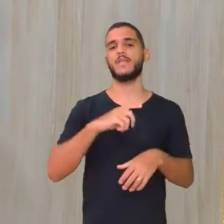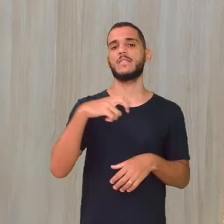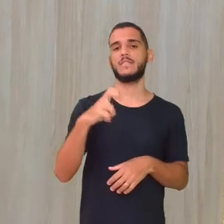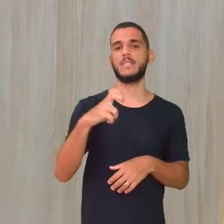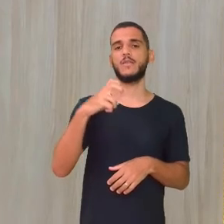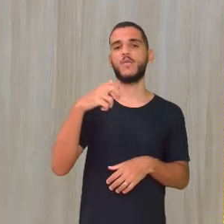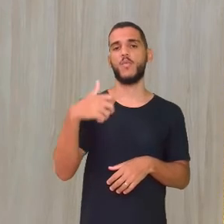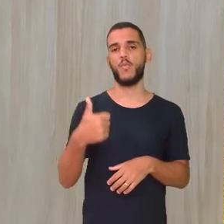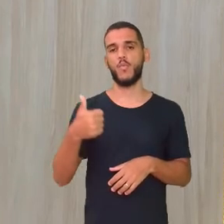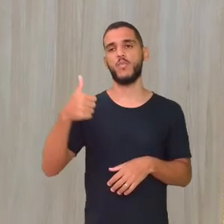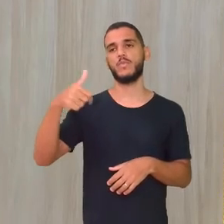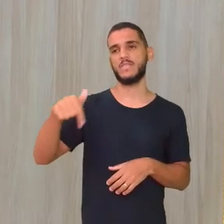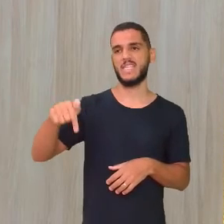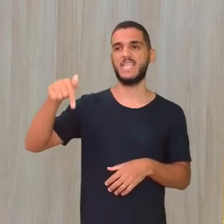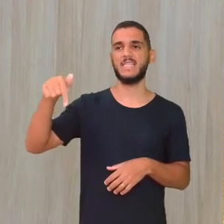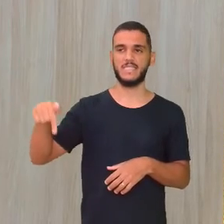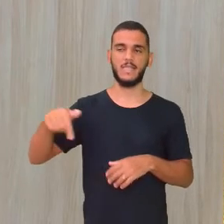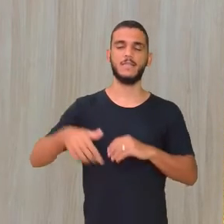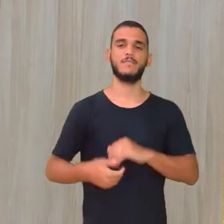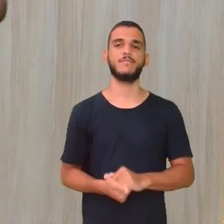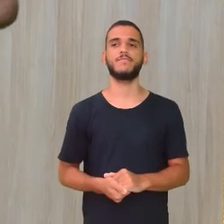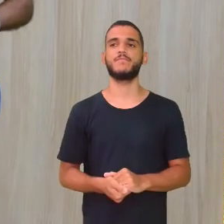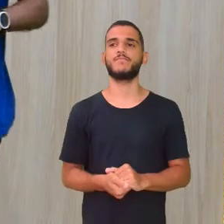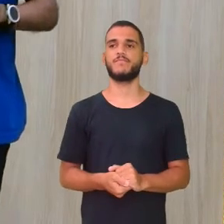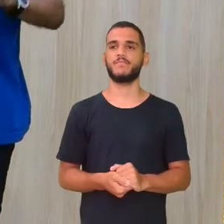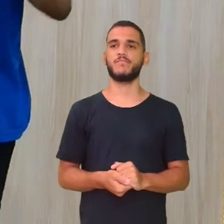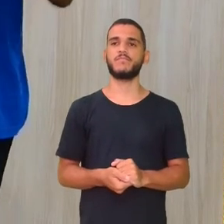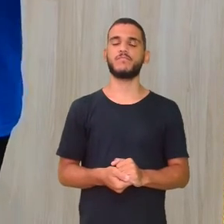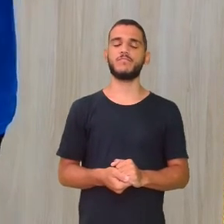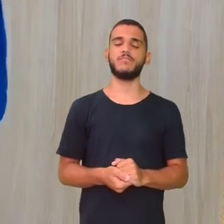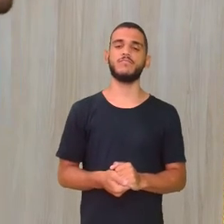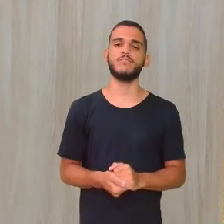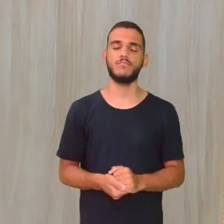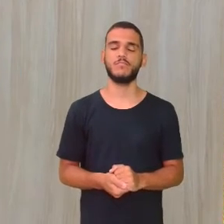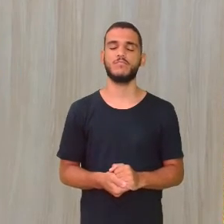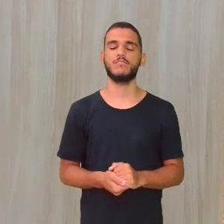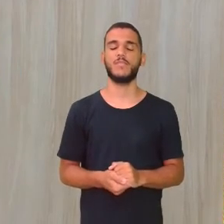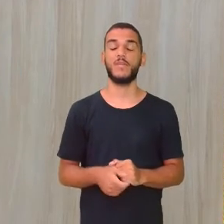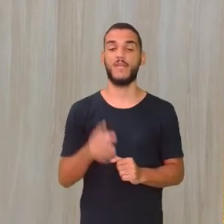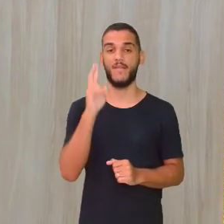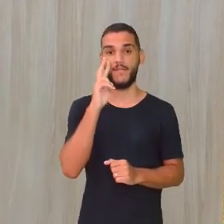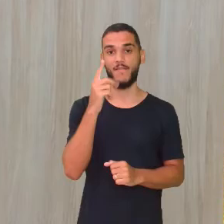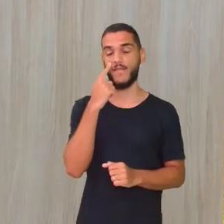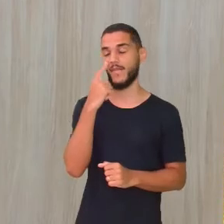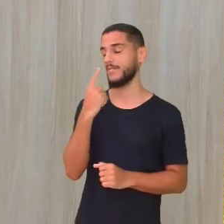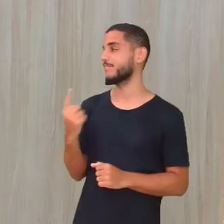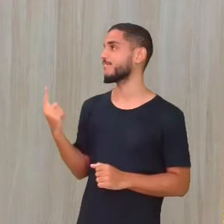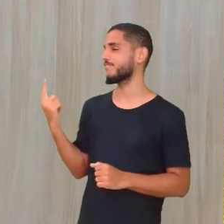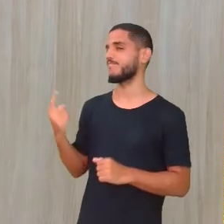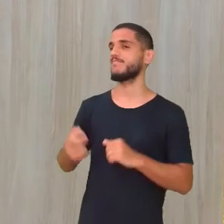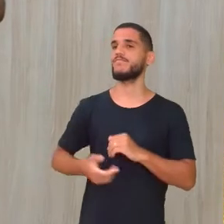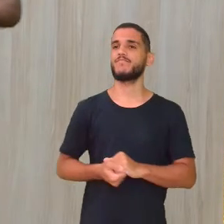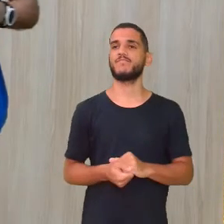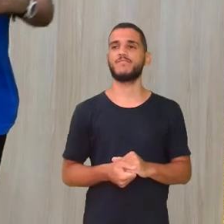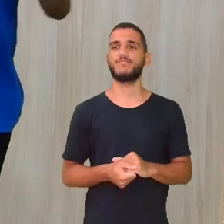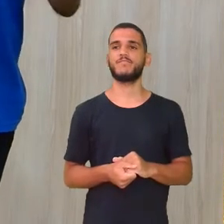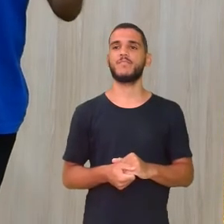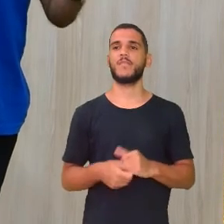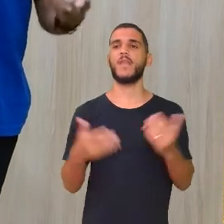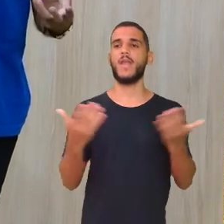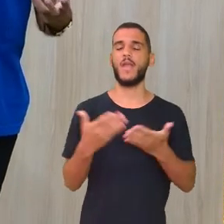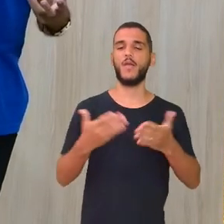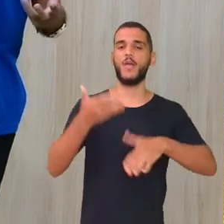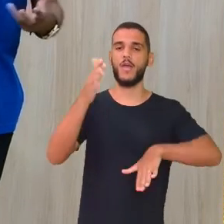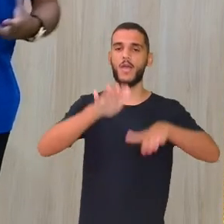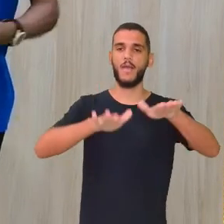7 7 1 Aí O menino com 5 1 com 1 Com 7 Outro com 7 Esse que eu quiser O saldo A média